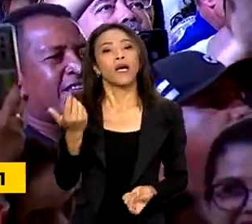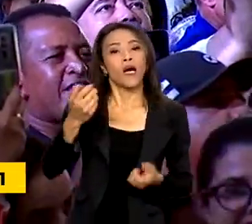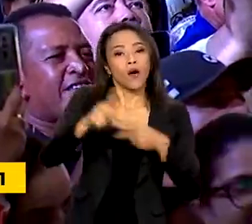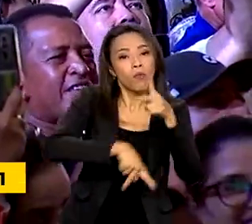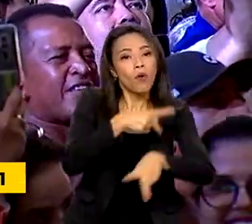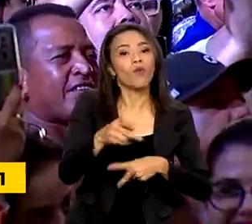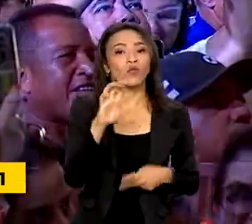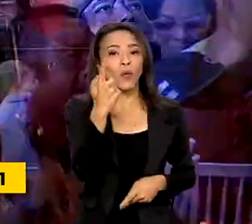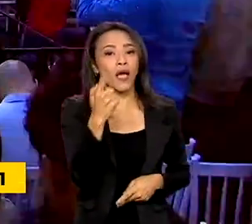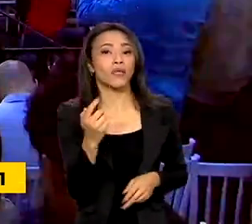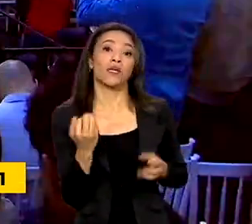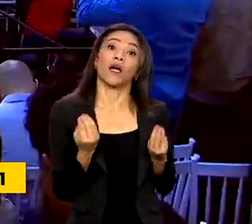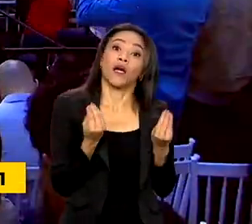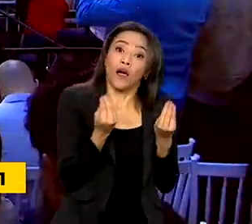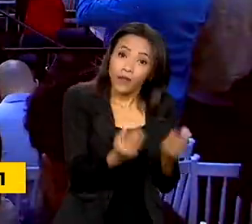Grosso e, sobretudo, ao povo brasileiro.